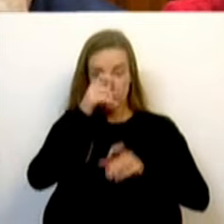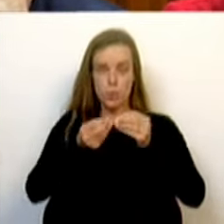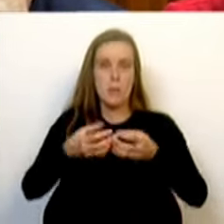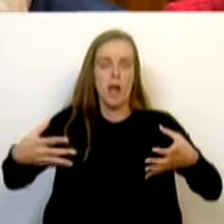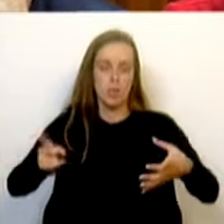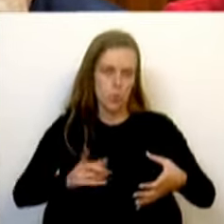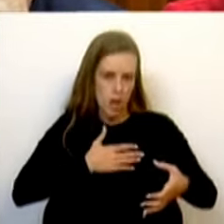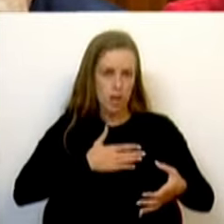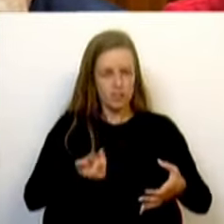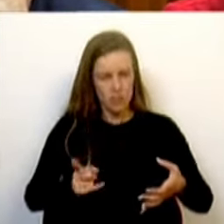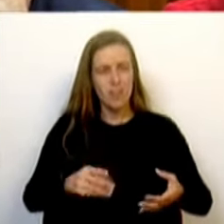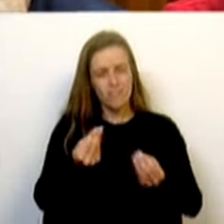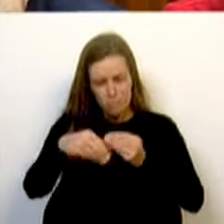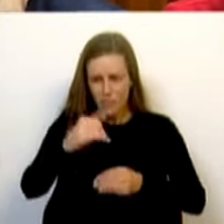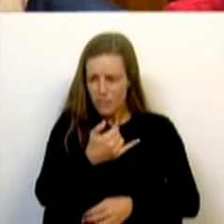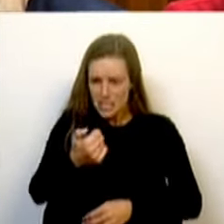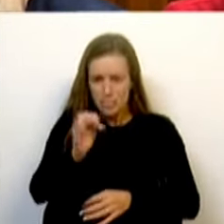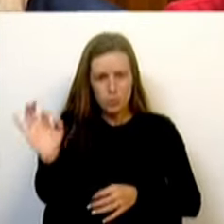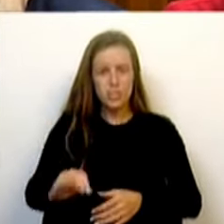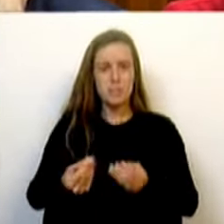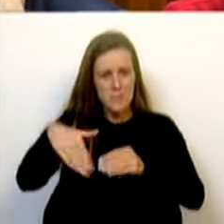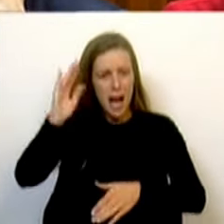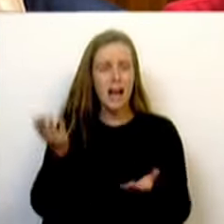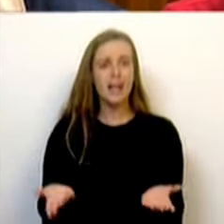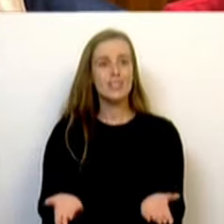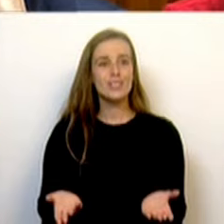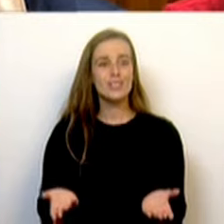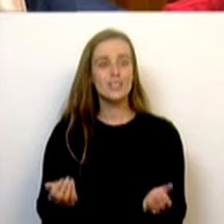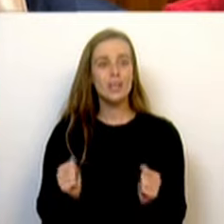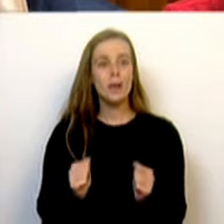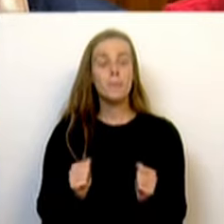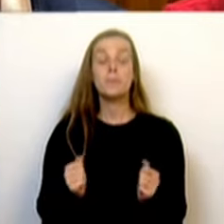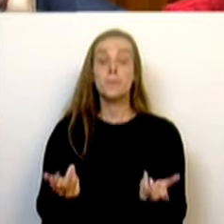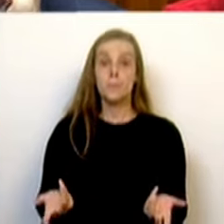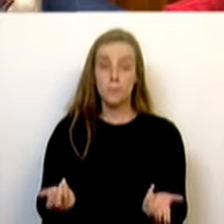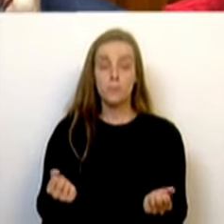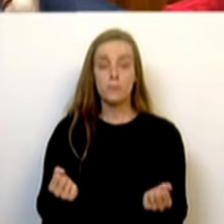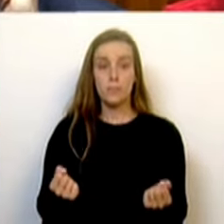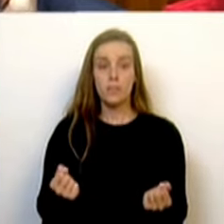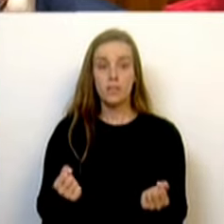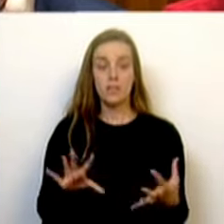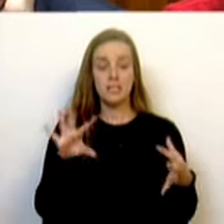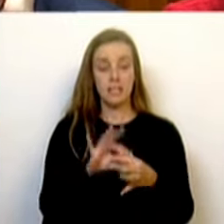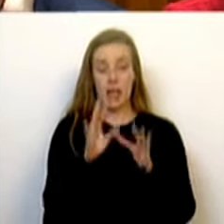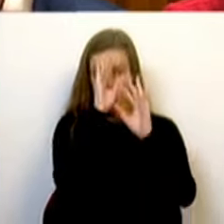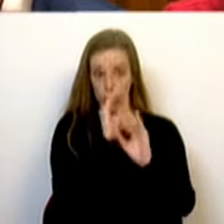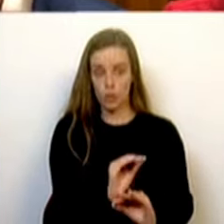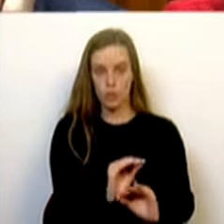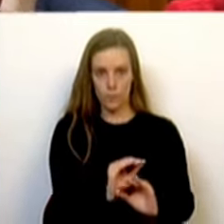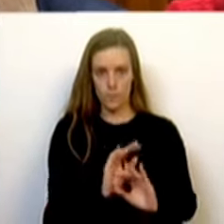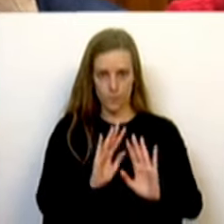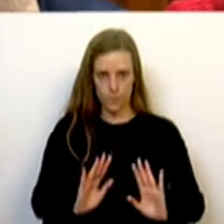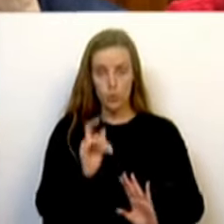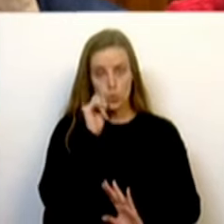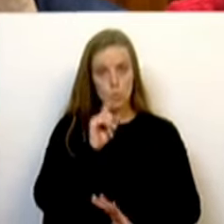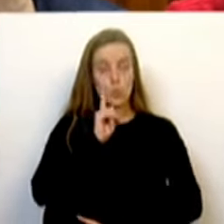mais. Temos mais 25% de profissionais no Serviço Nacional de Saúde. Relativamente à educação, senhoras e